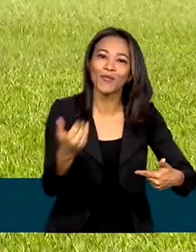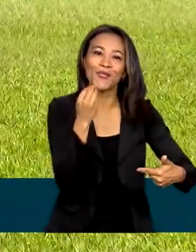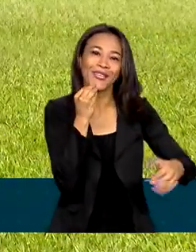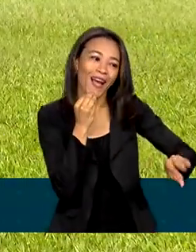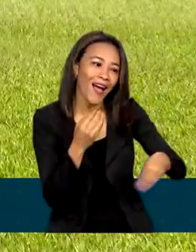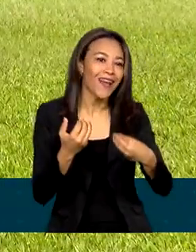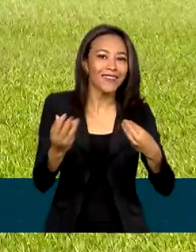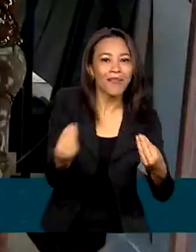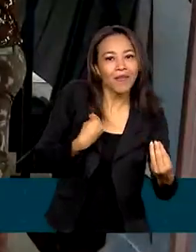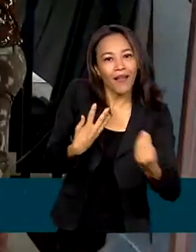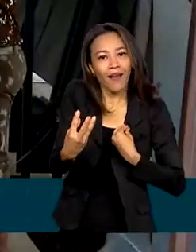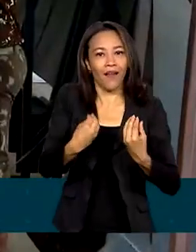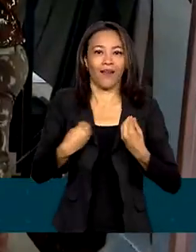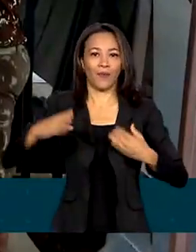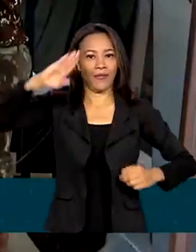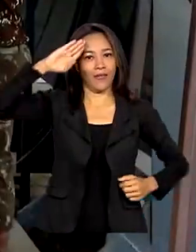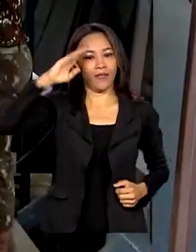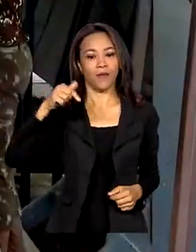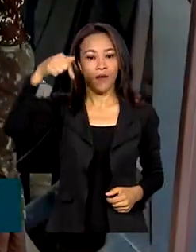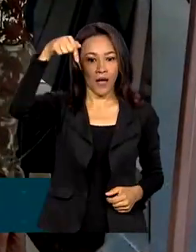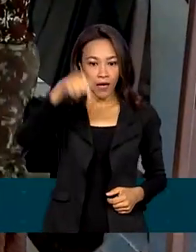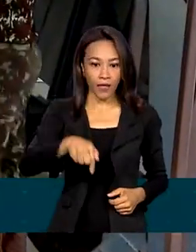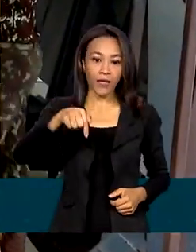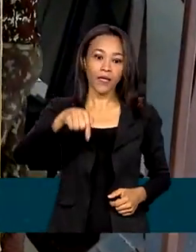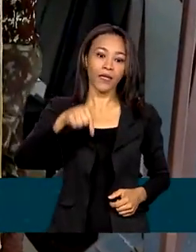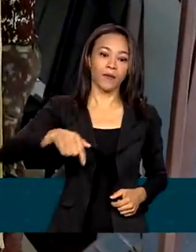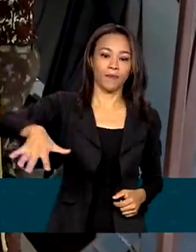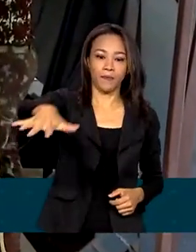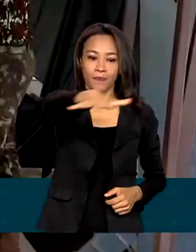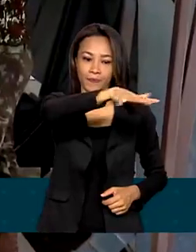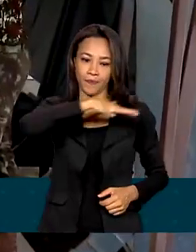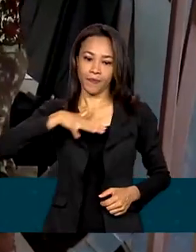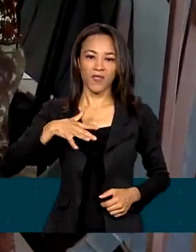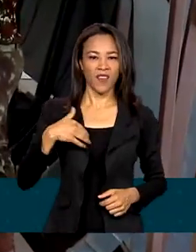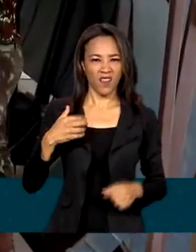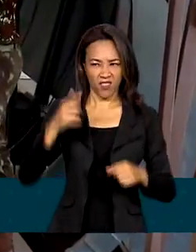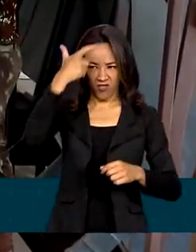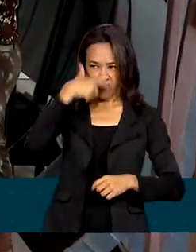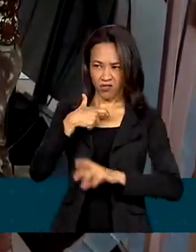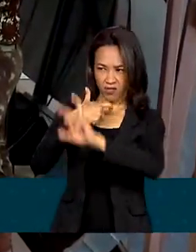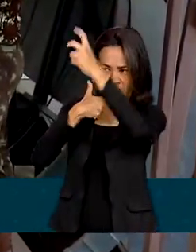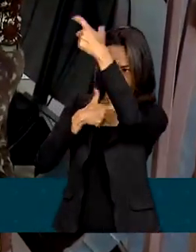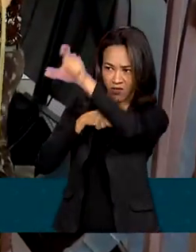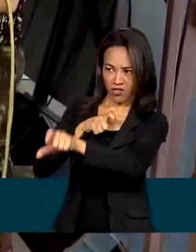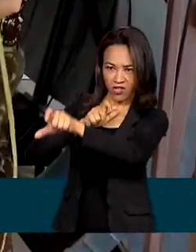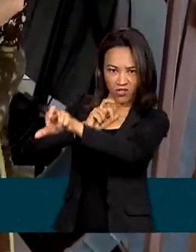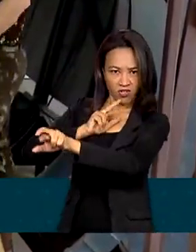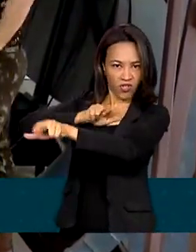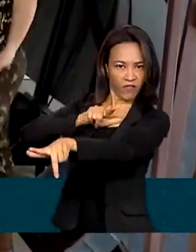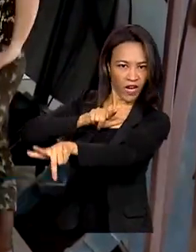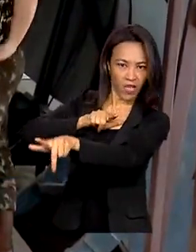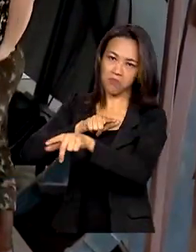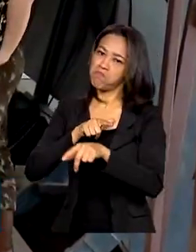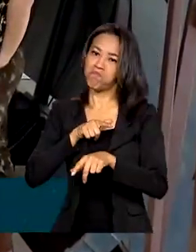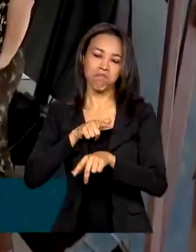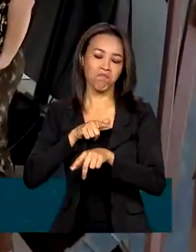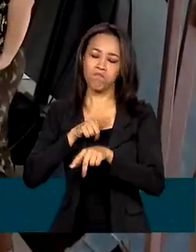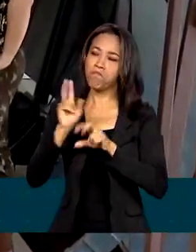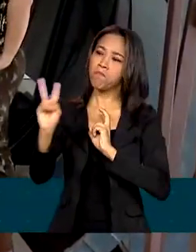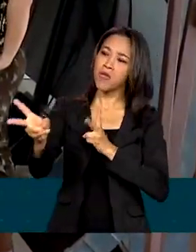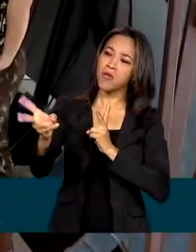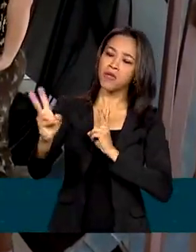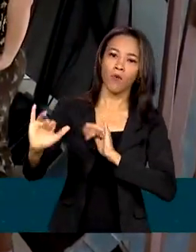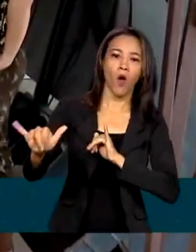o Exército tem me dado. Aqui na Brigada não é novidade porque não existe diferença nenhuma. Então a gente aqui tem as mesmas